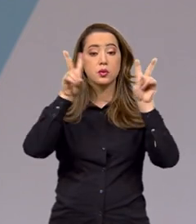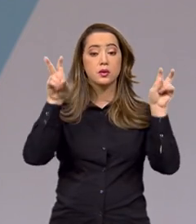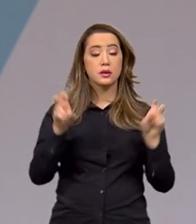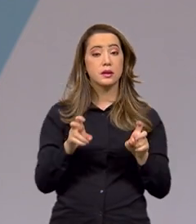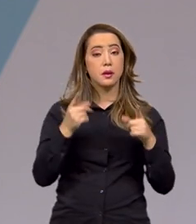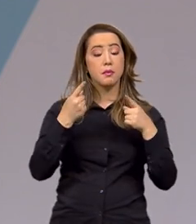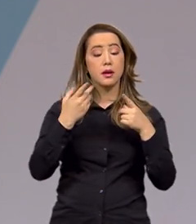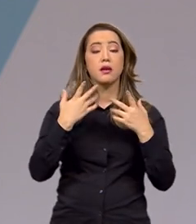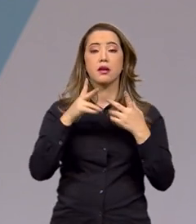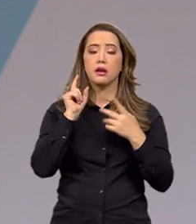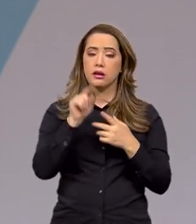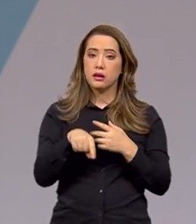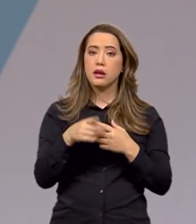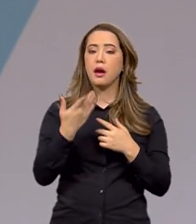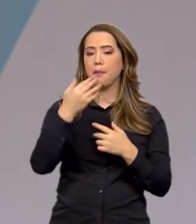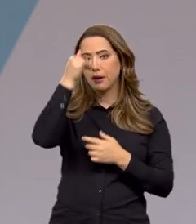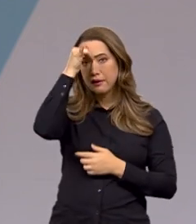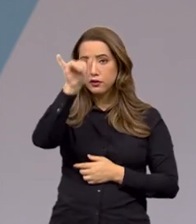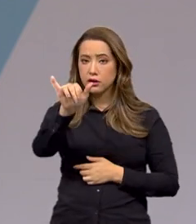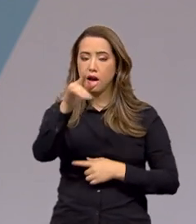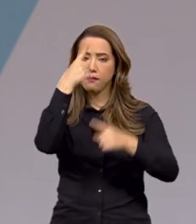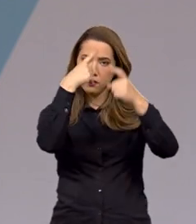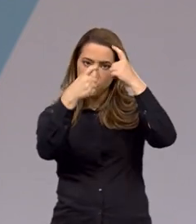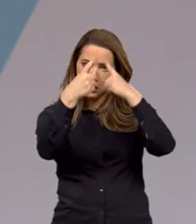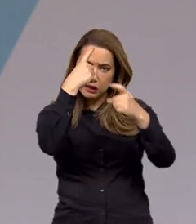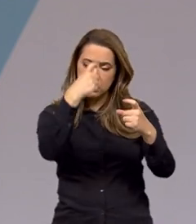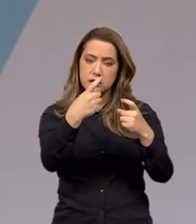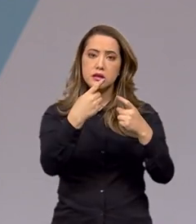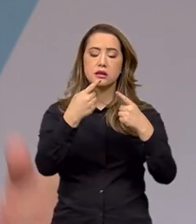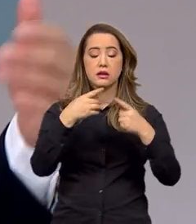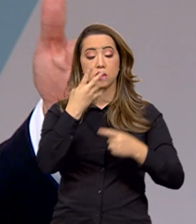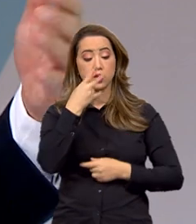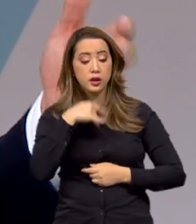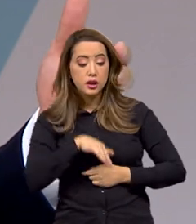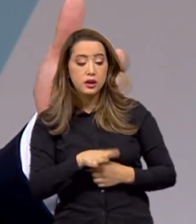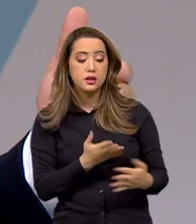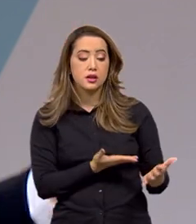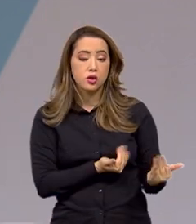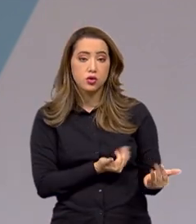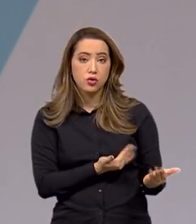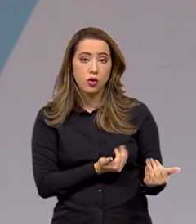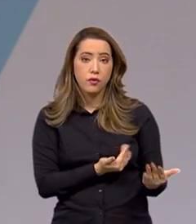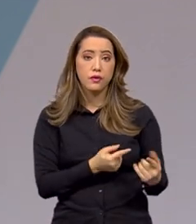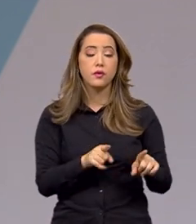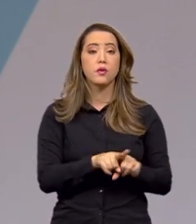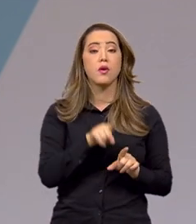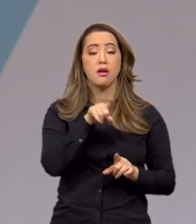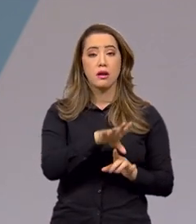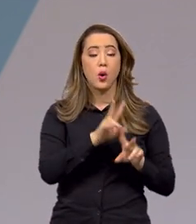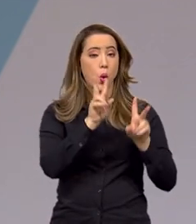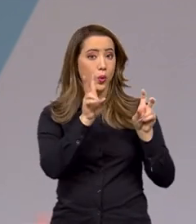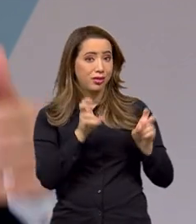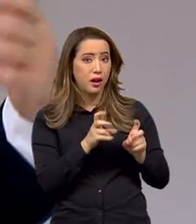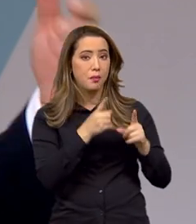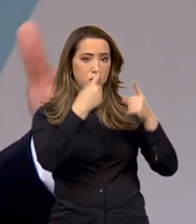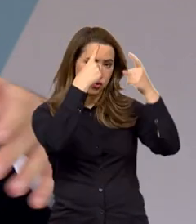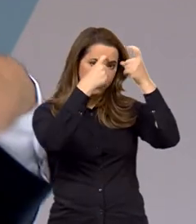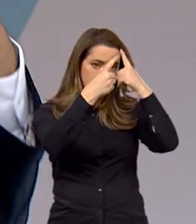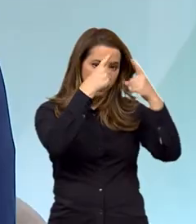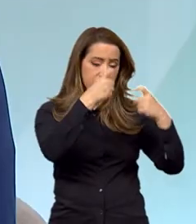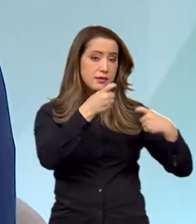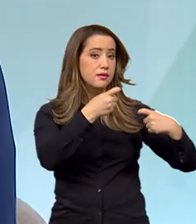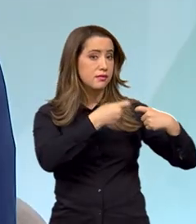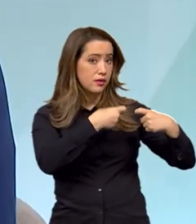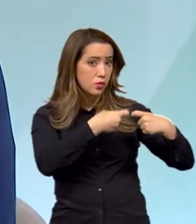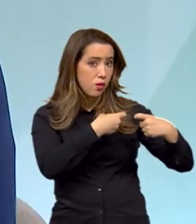combate à violência e à exploração de crianças e adolescentes, violência essa sexual. E o Maio Laranja